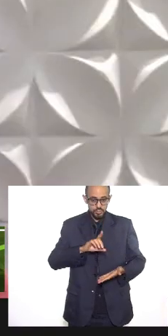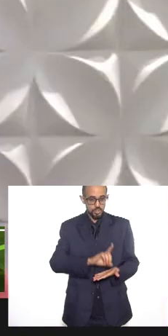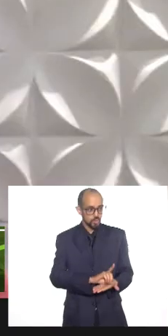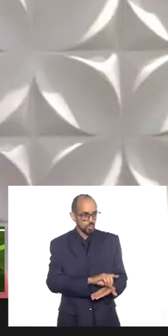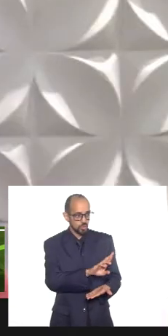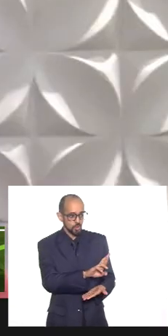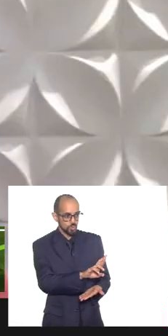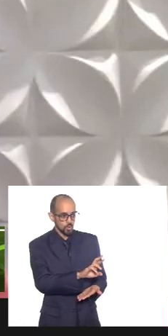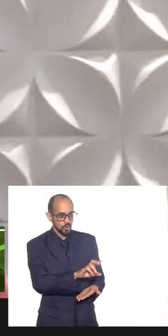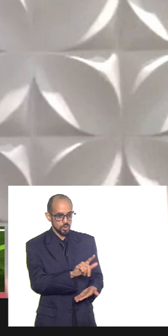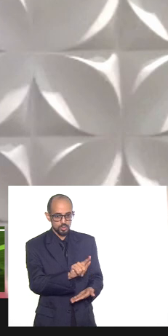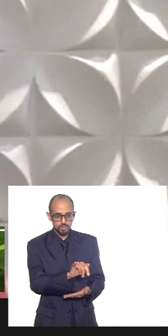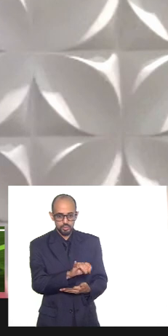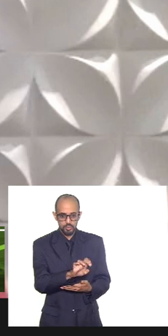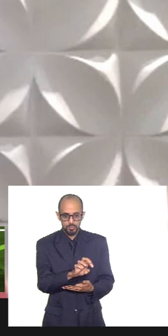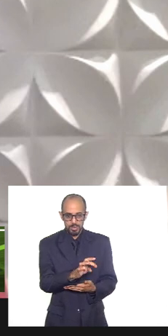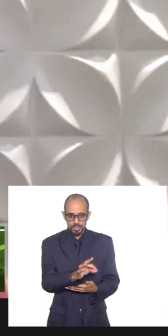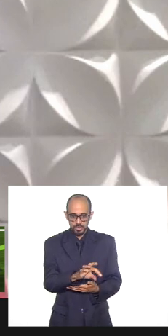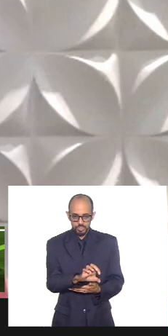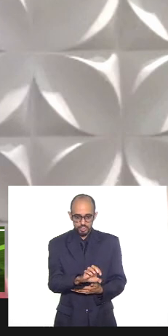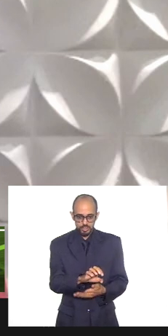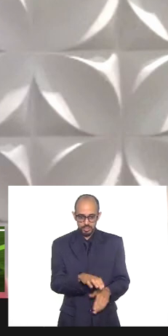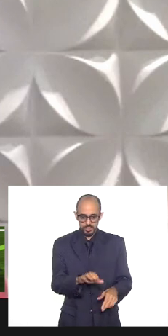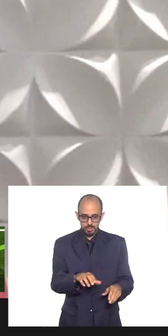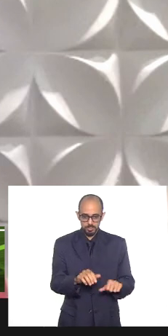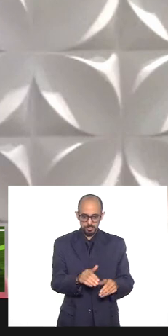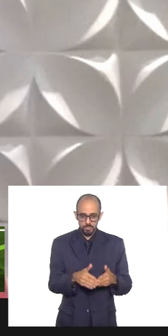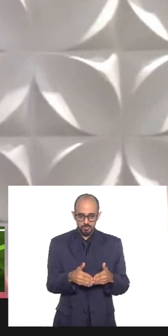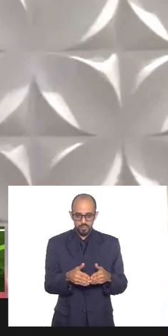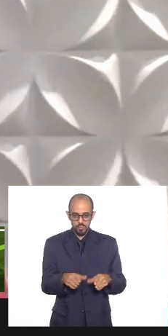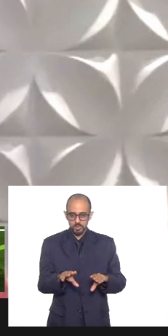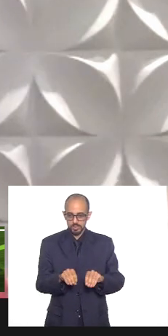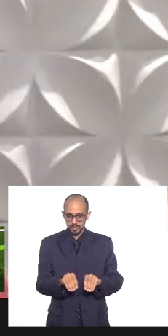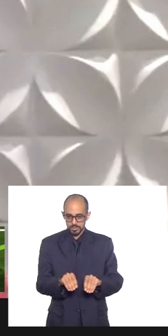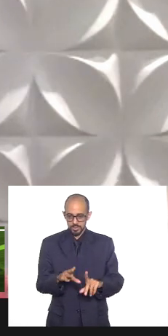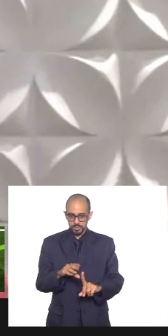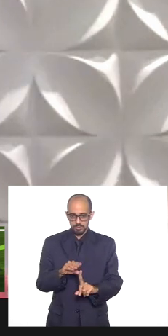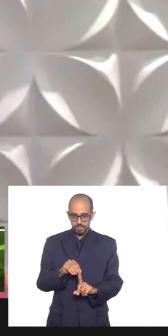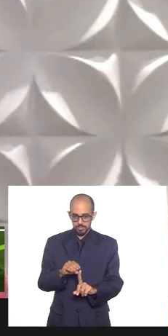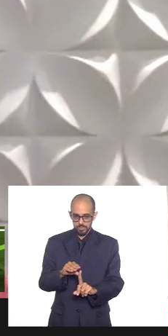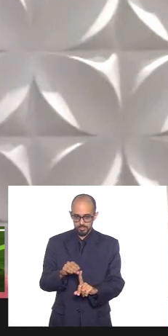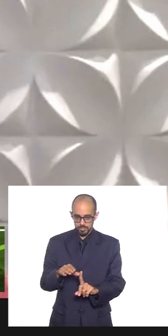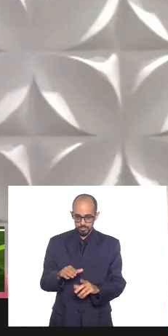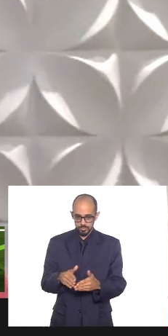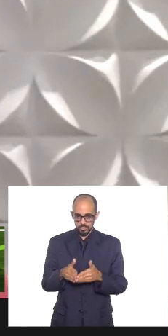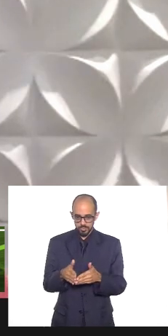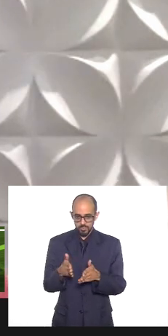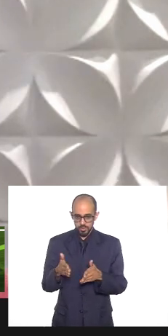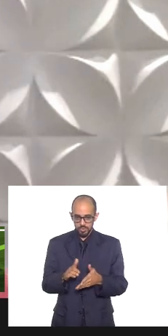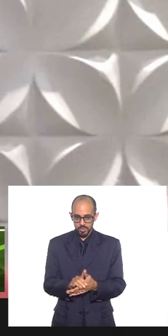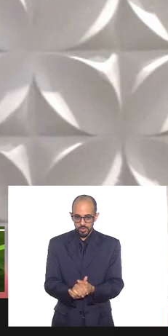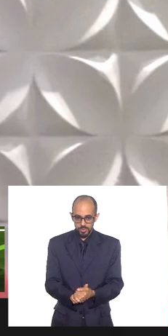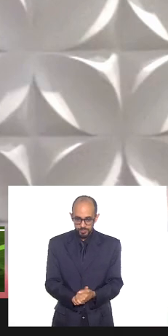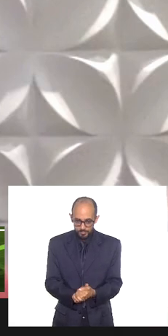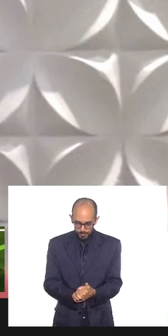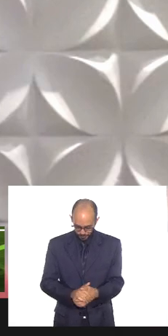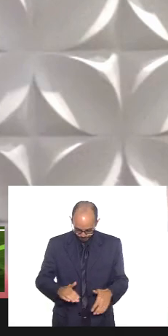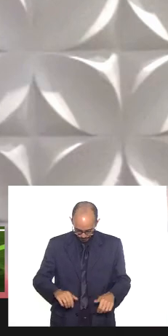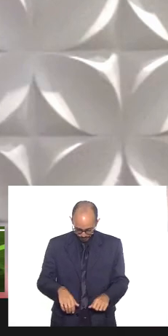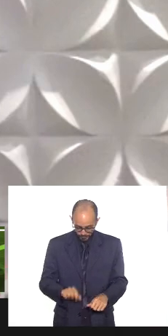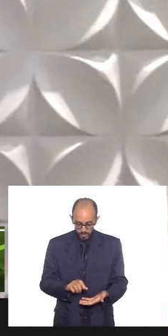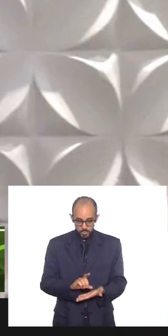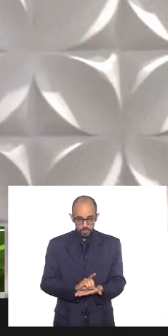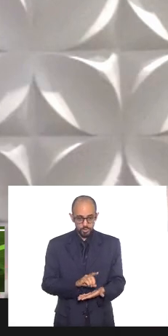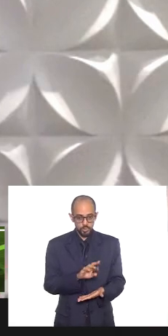áudio por favor e só ficar da pessoa que tá falando isso o áudio não a foto o áudio doutor Atila